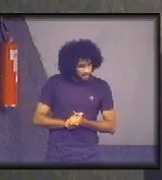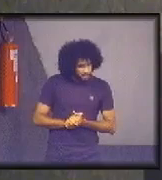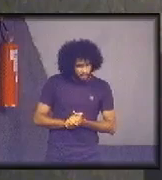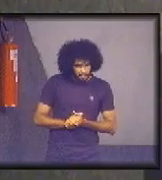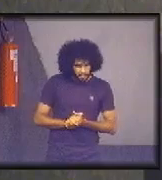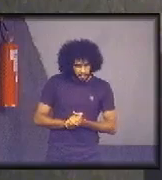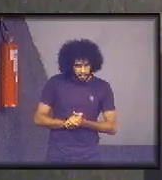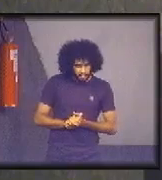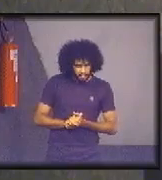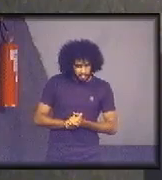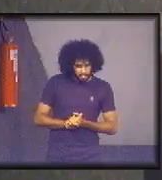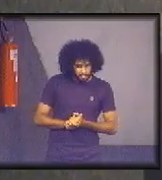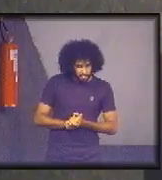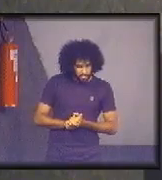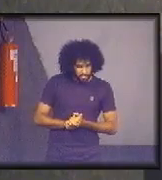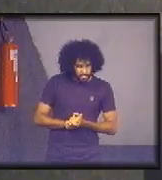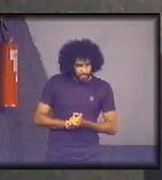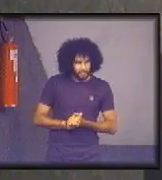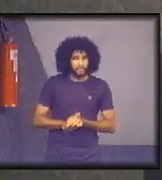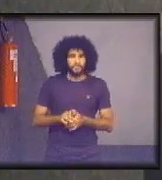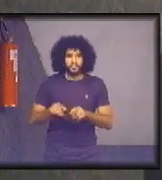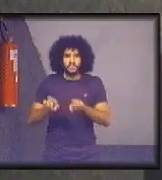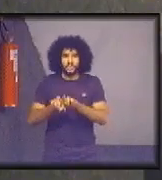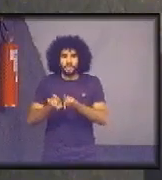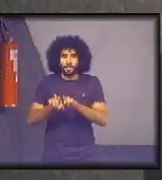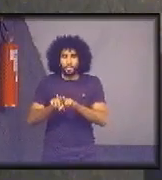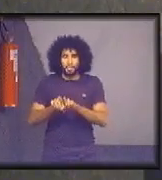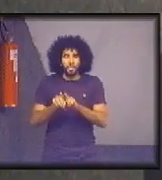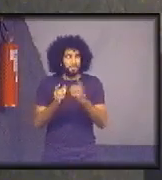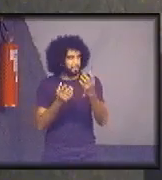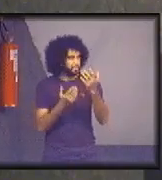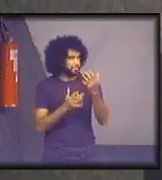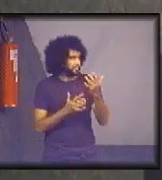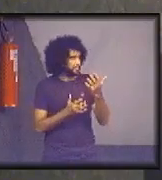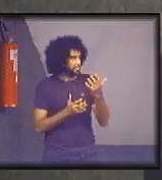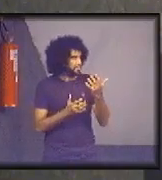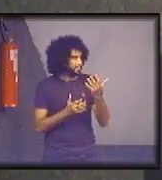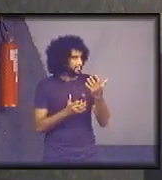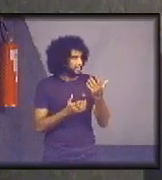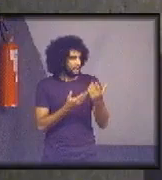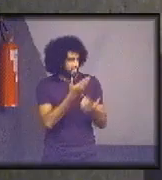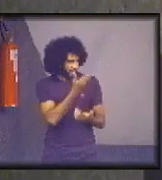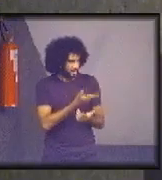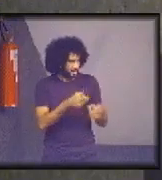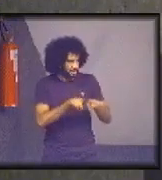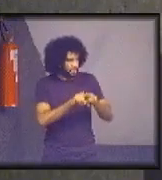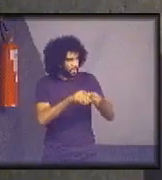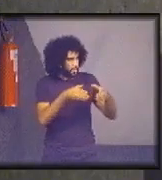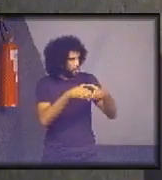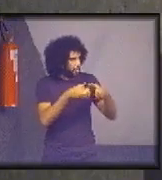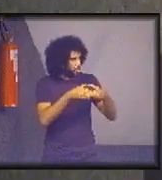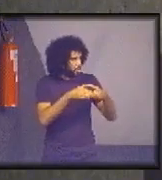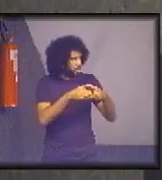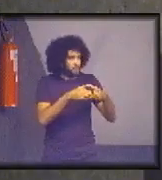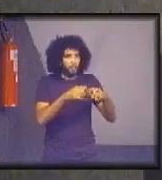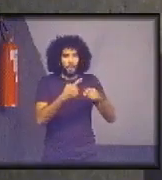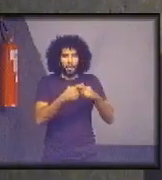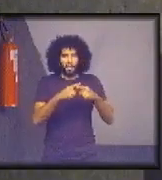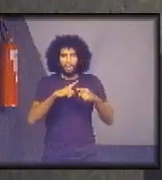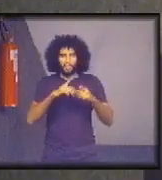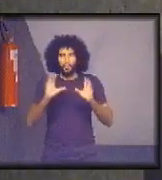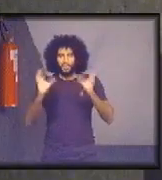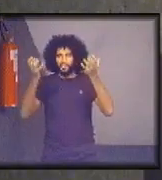belas palestras. e também parabenizá-la para você, Kathleen e sua equipe, por mais um evento surpreendente,